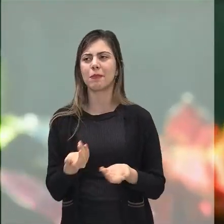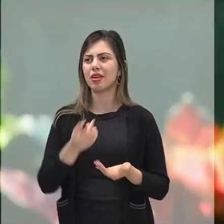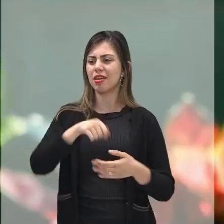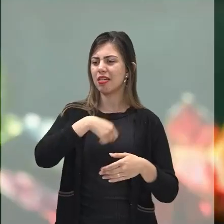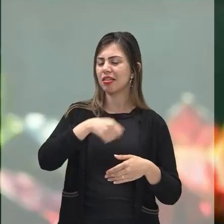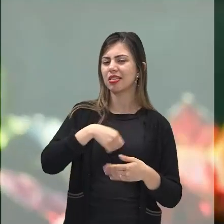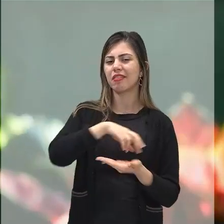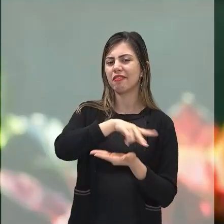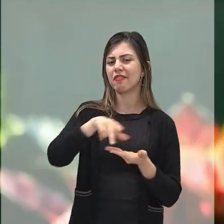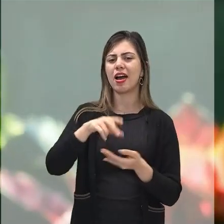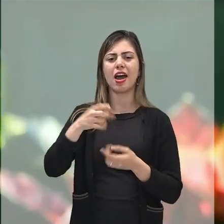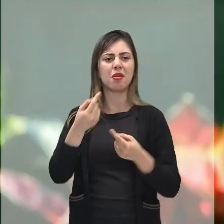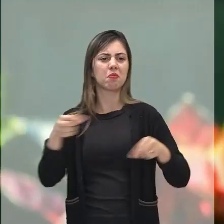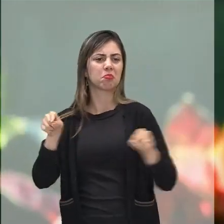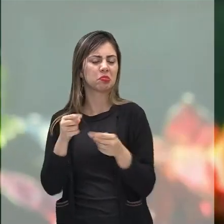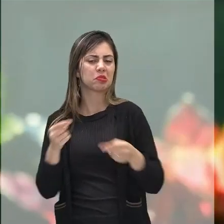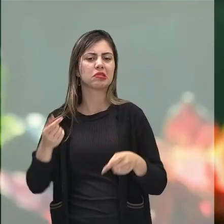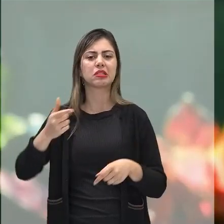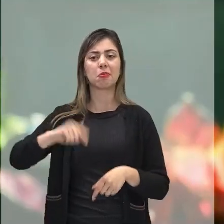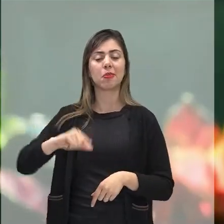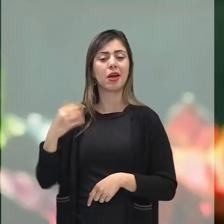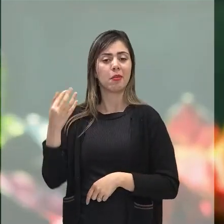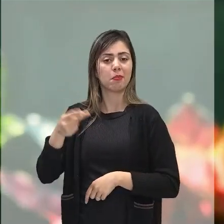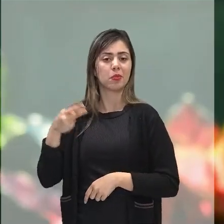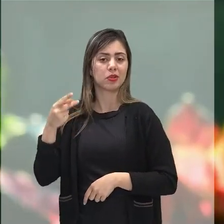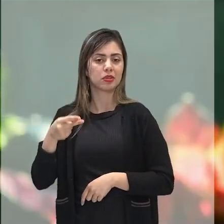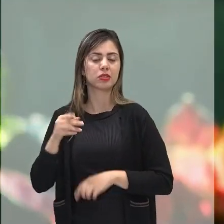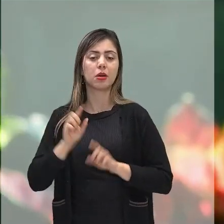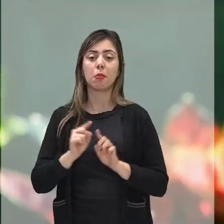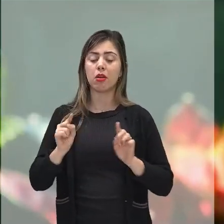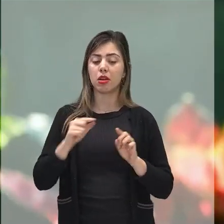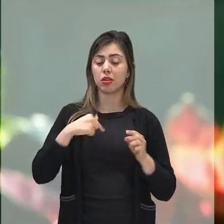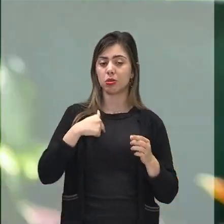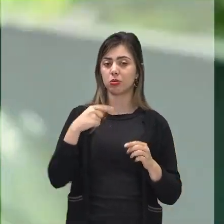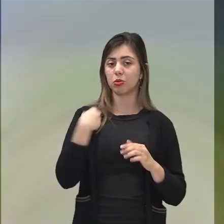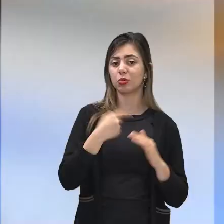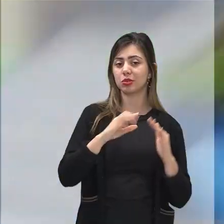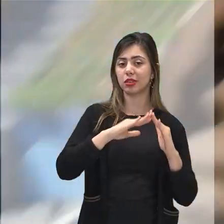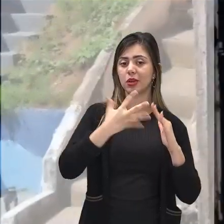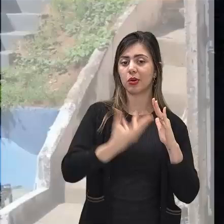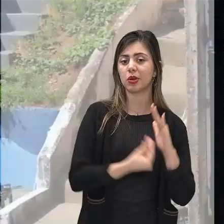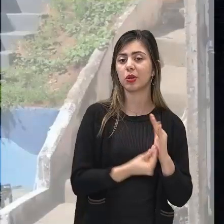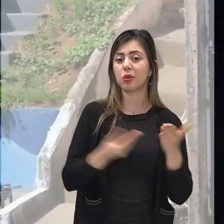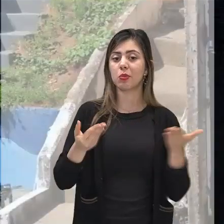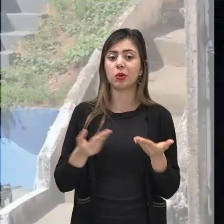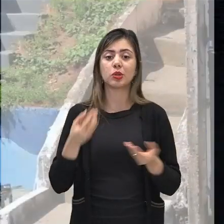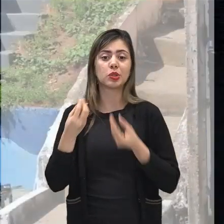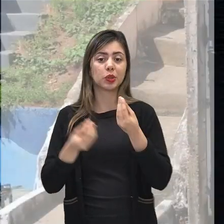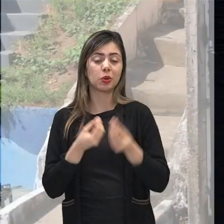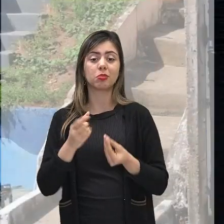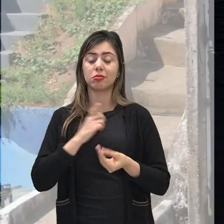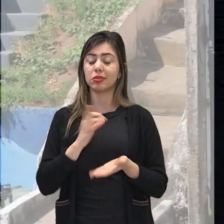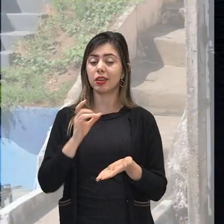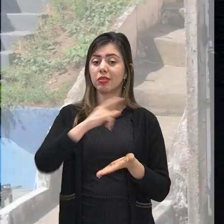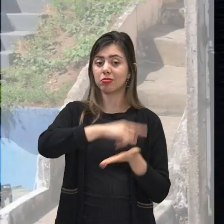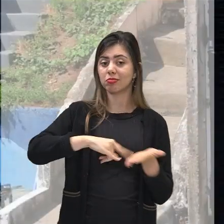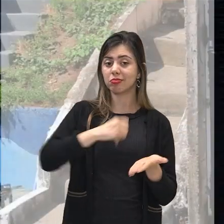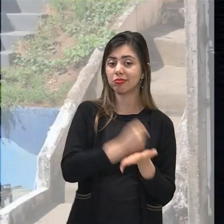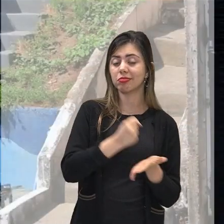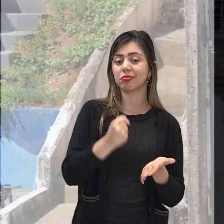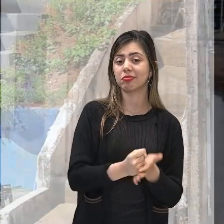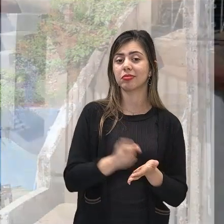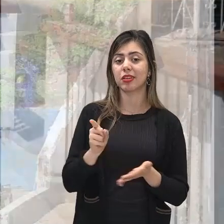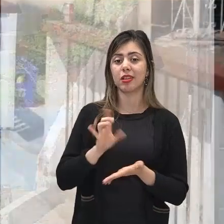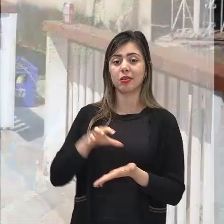também da política. Agora, o nosso quilombo, hoje, atualmente, ele foi reconhecido e certificado pela Fundação